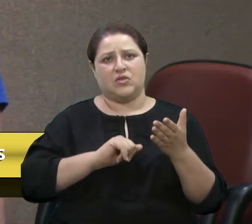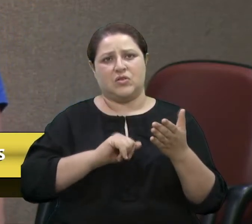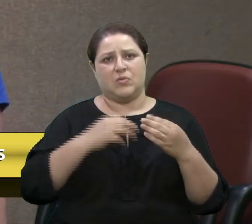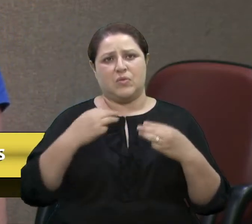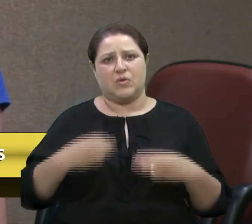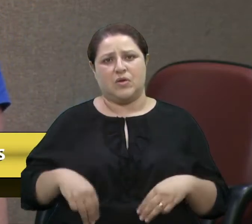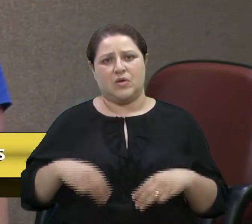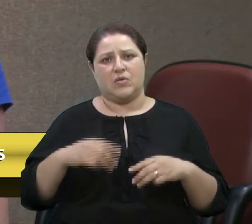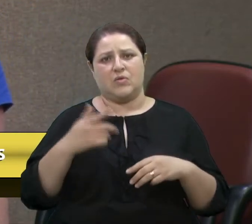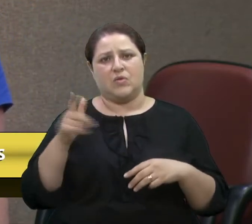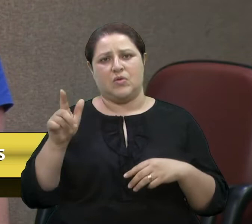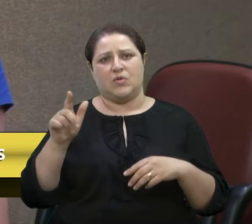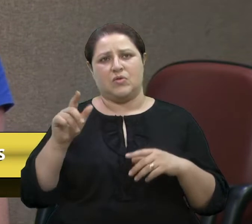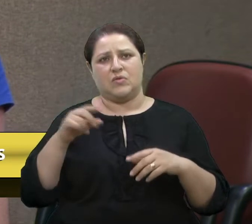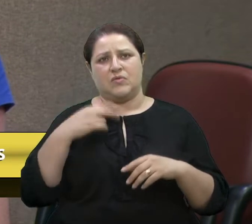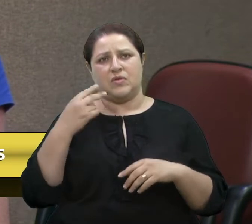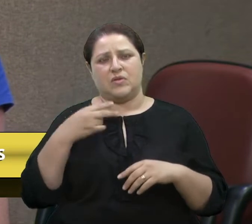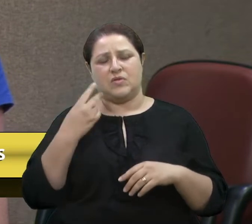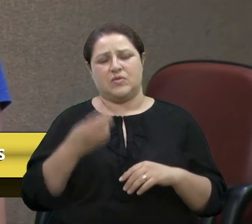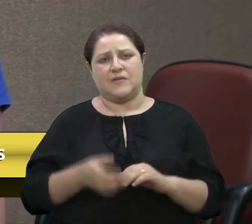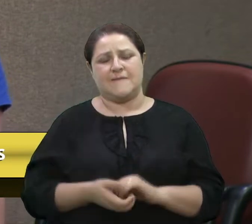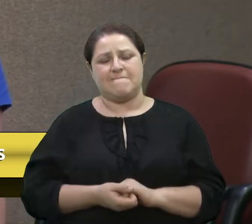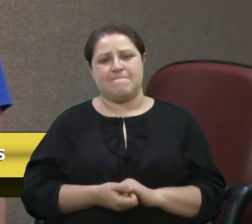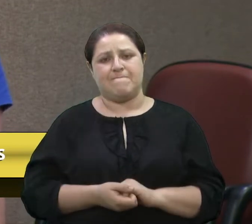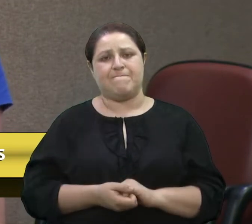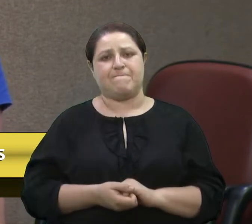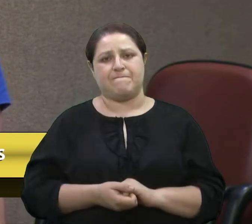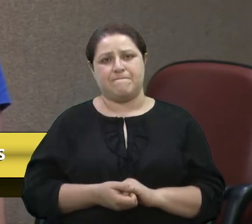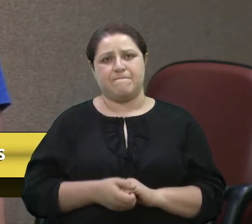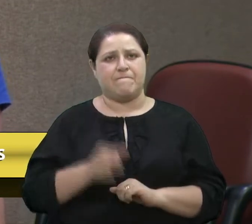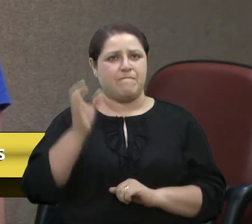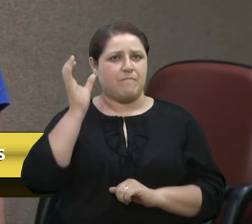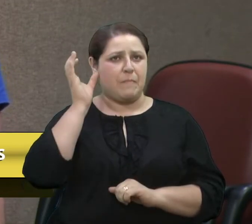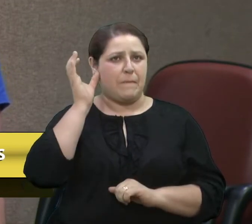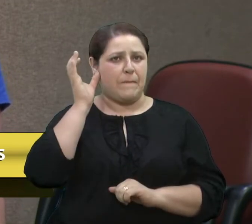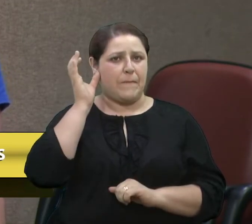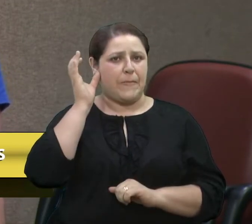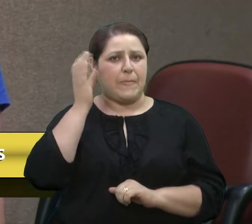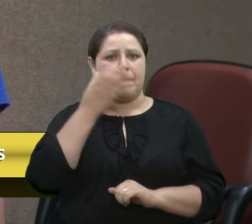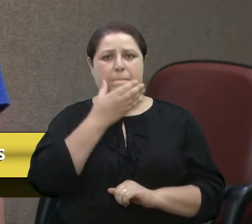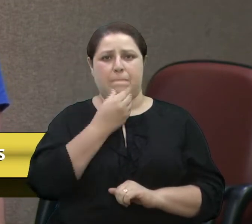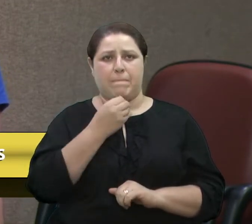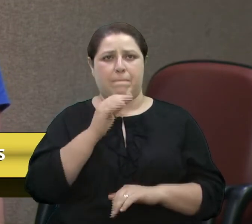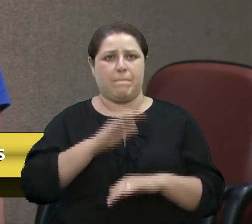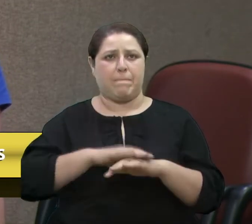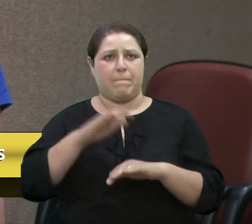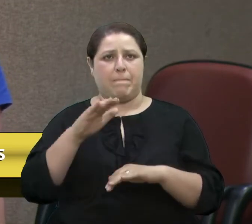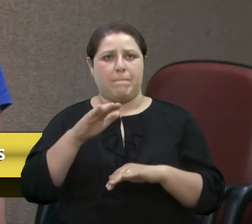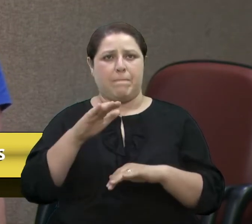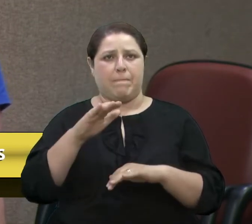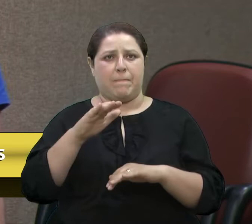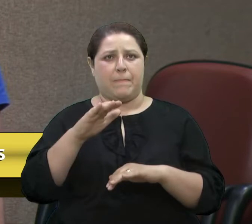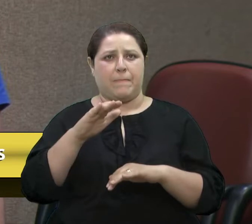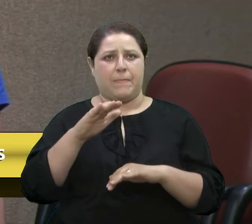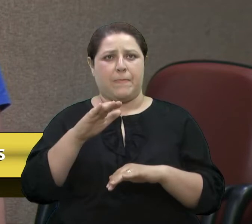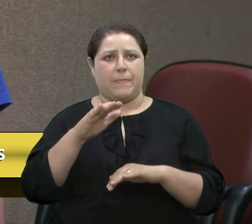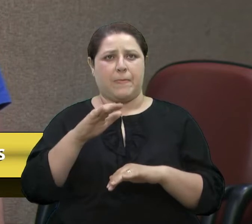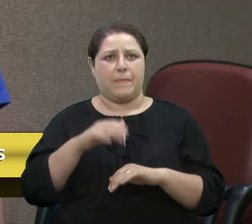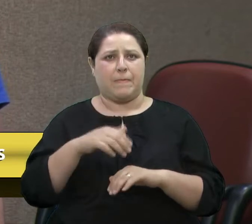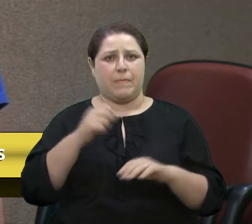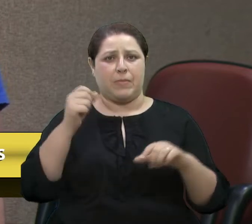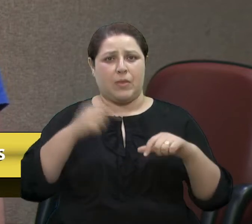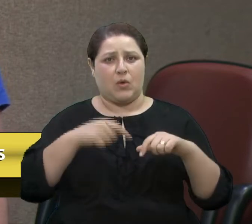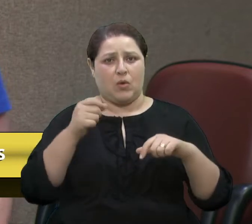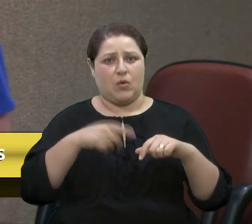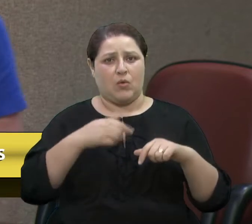Essa é uma parte, vereador. Já lhe concedo. Vereador Cadore, o homem dos mais infinitos gols, que eu tanto admiro e gosto